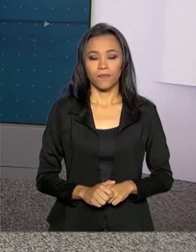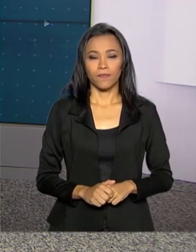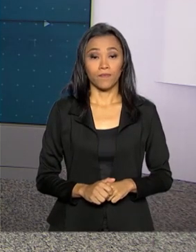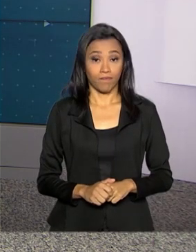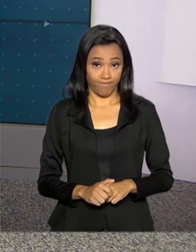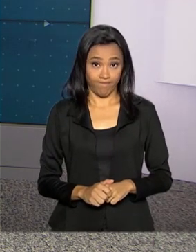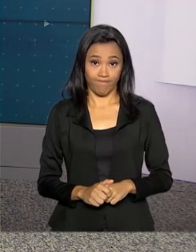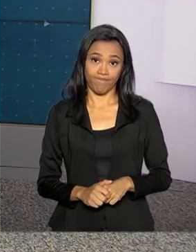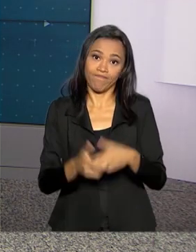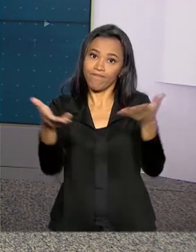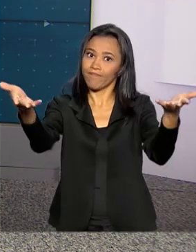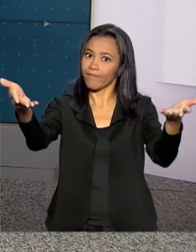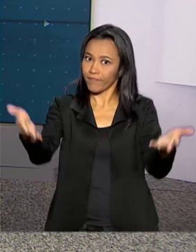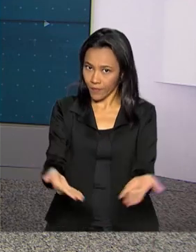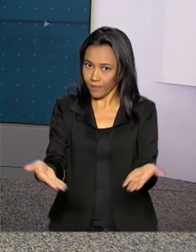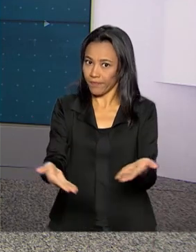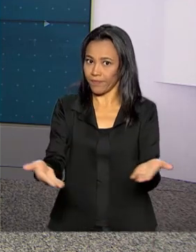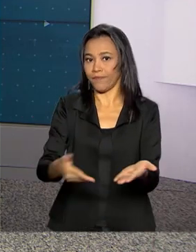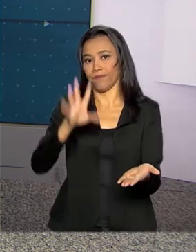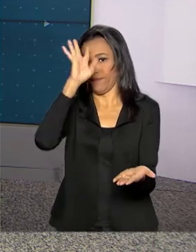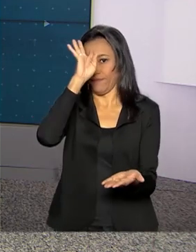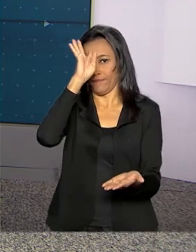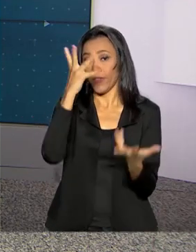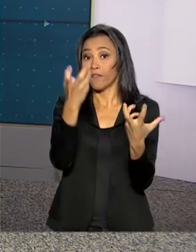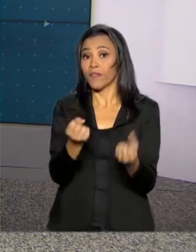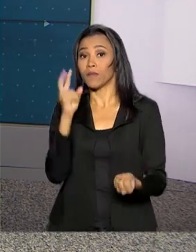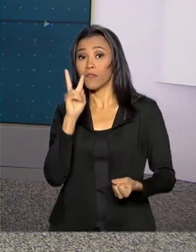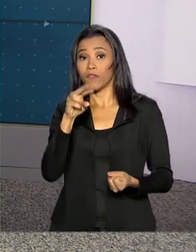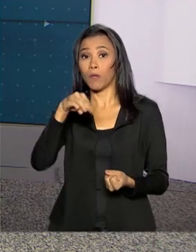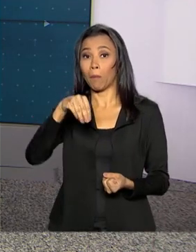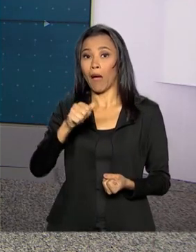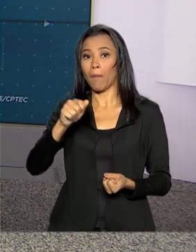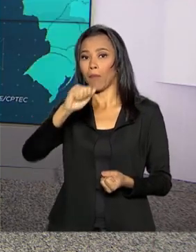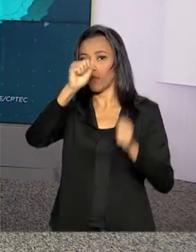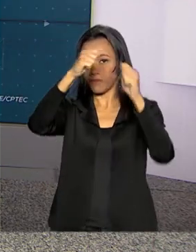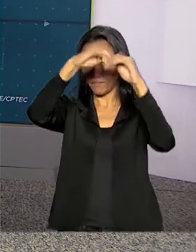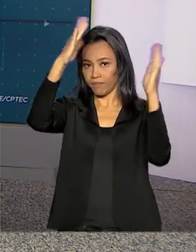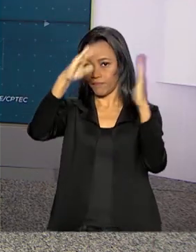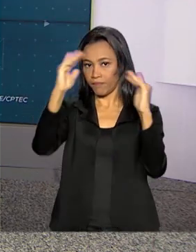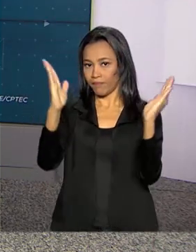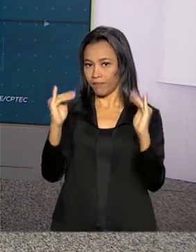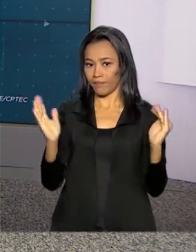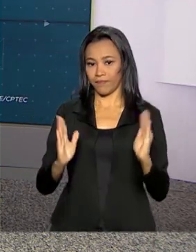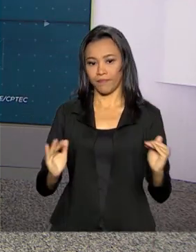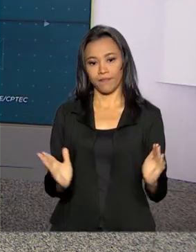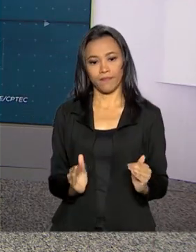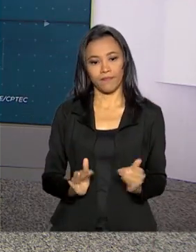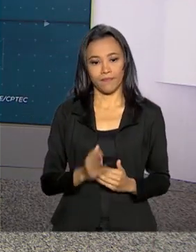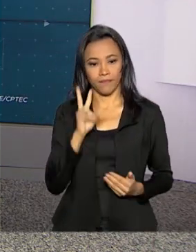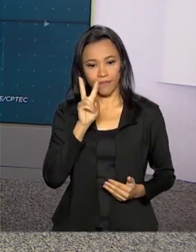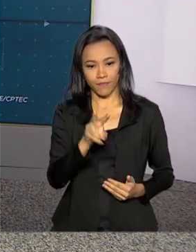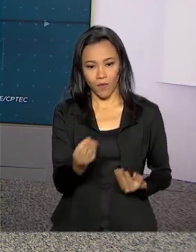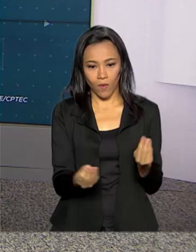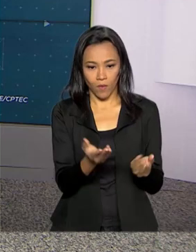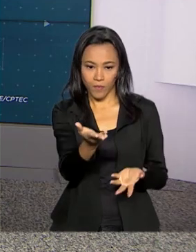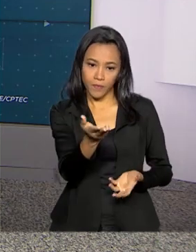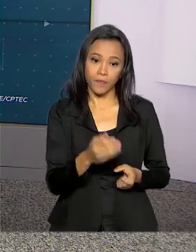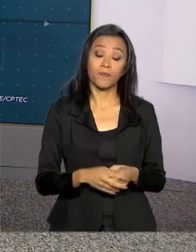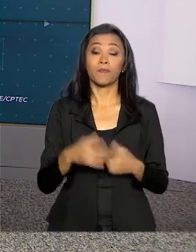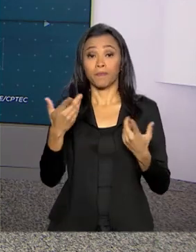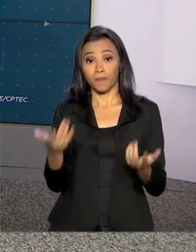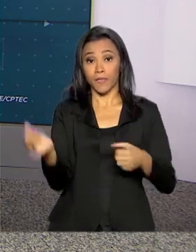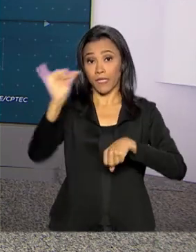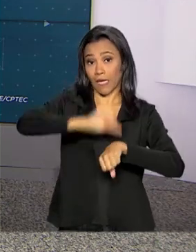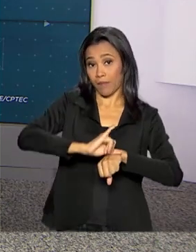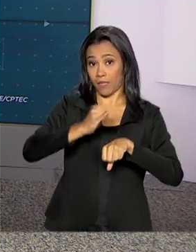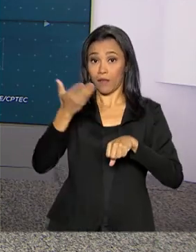Bom, hoje, quarta-feira, vamos ao mapa aqui no telão ver como se comporta o tempo. Bom, em Manaus,